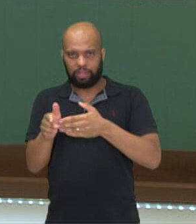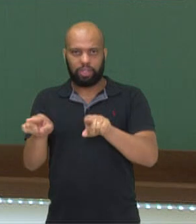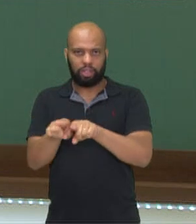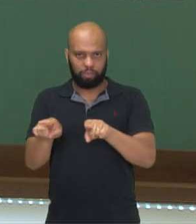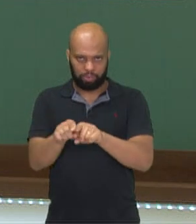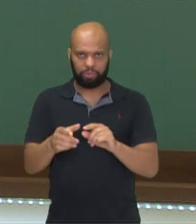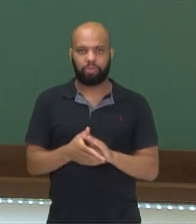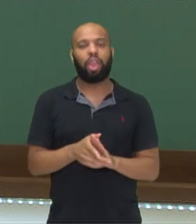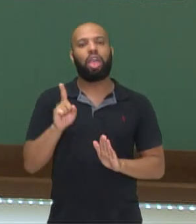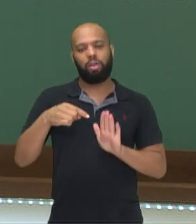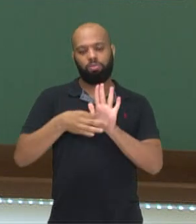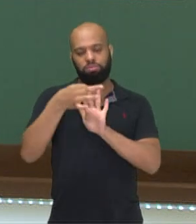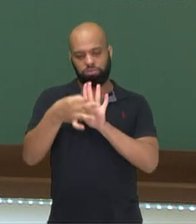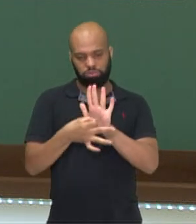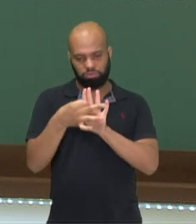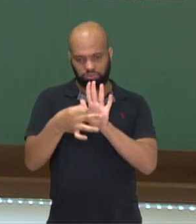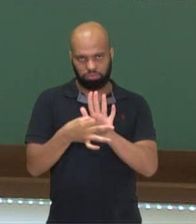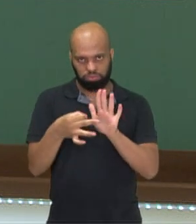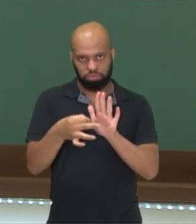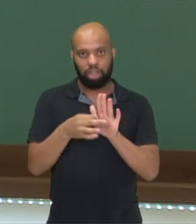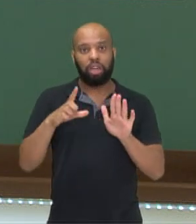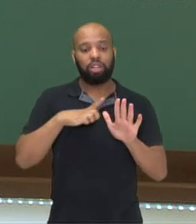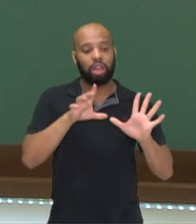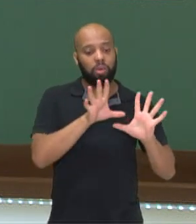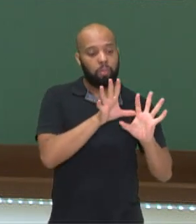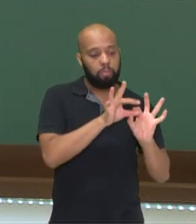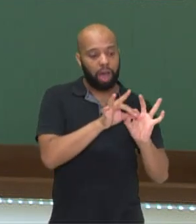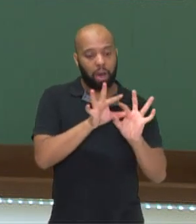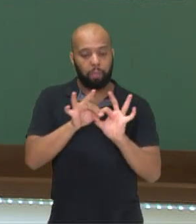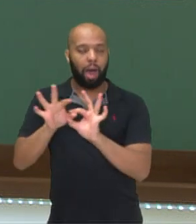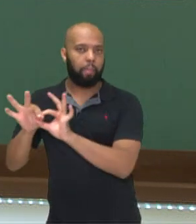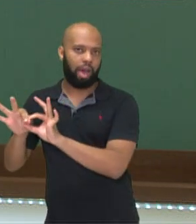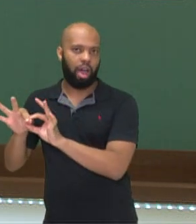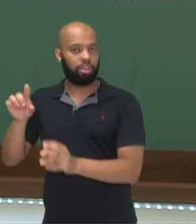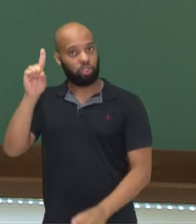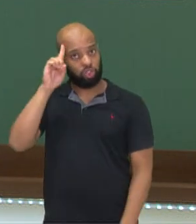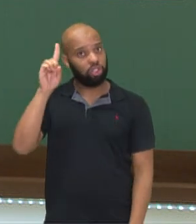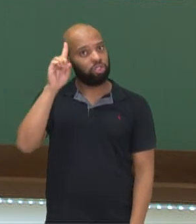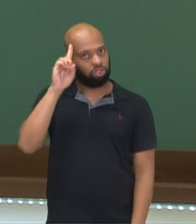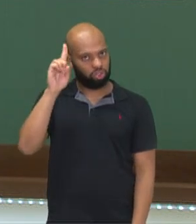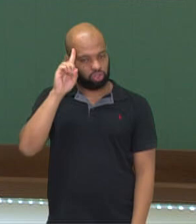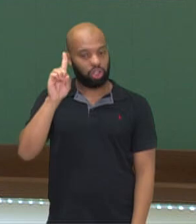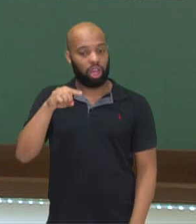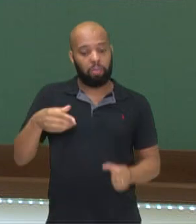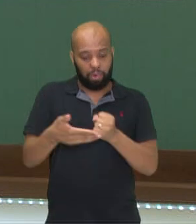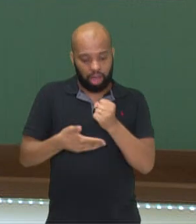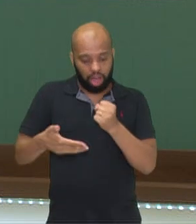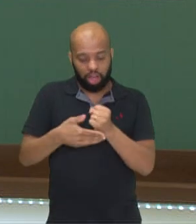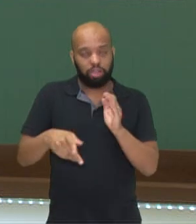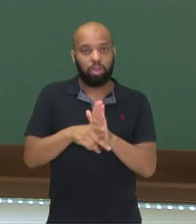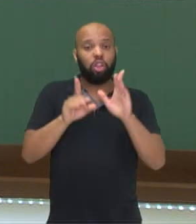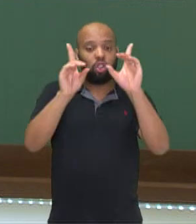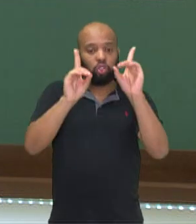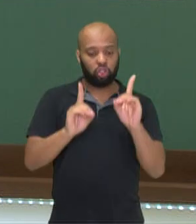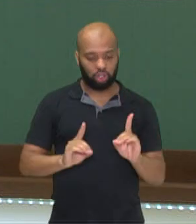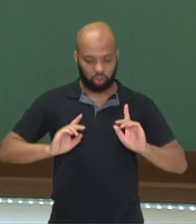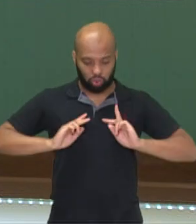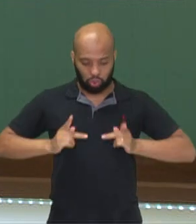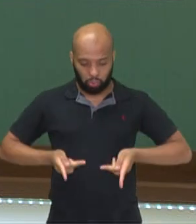nos nossos argumentos. Tem que ter coerência com o dia a dia. Tudo com base nos direitos humanos,